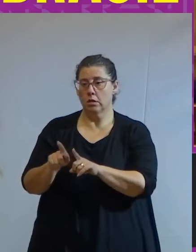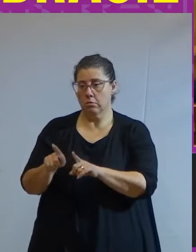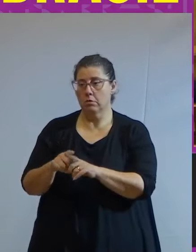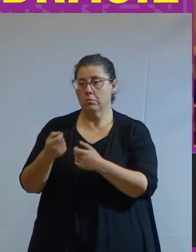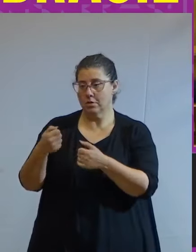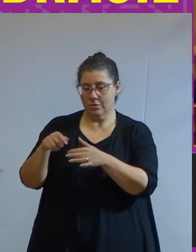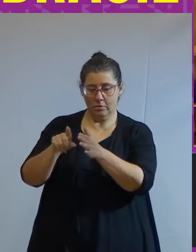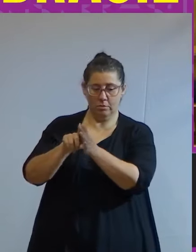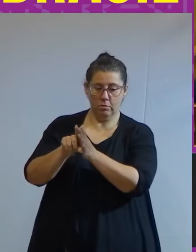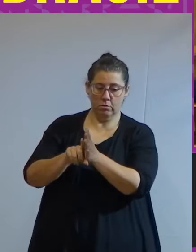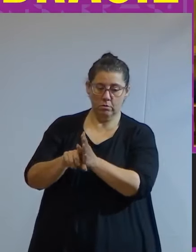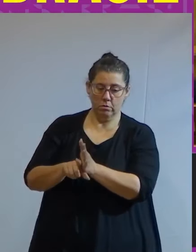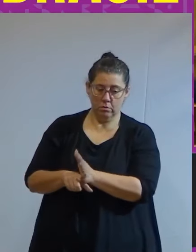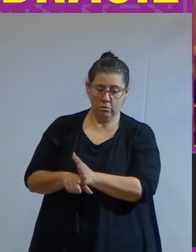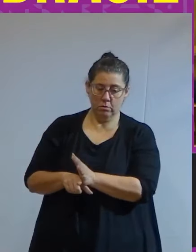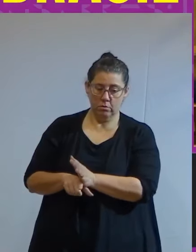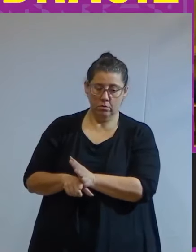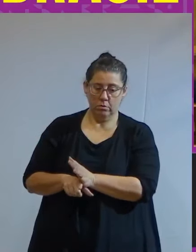pesquisa então